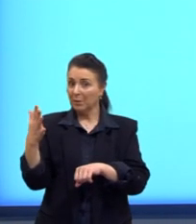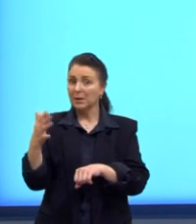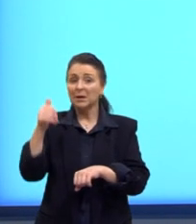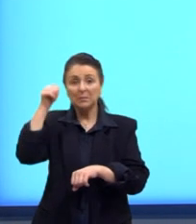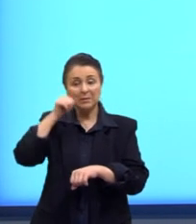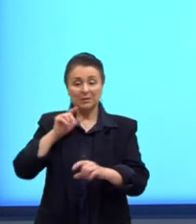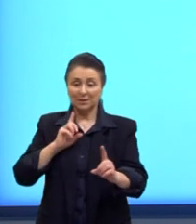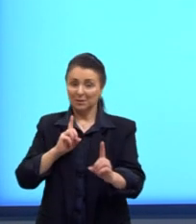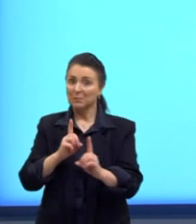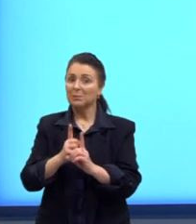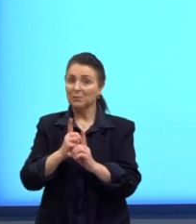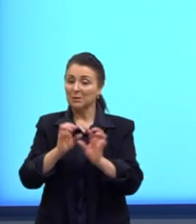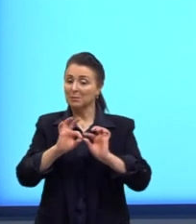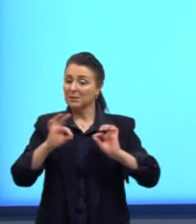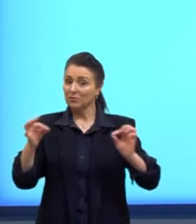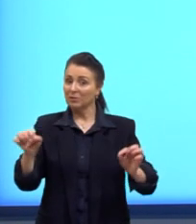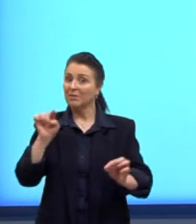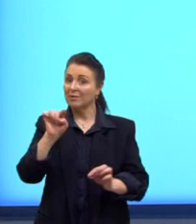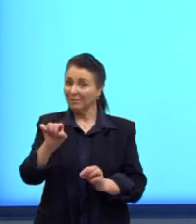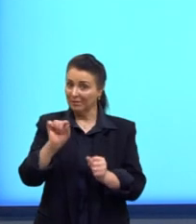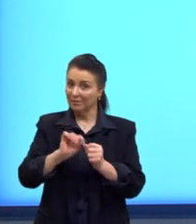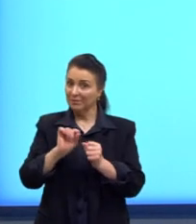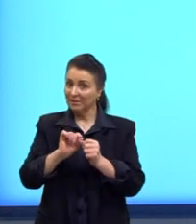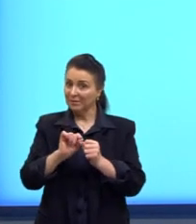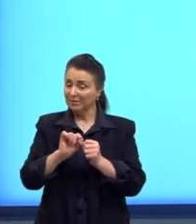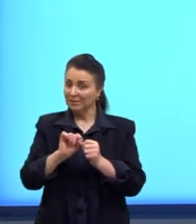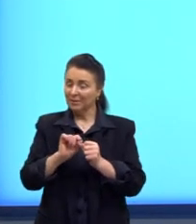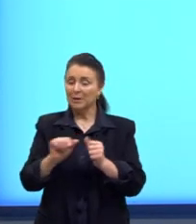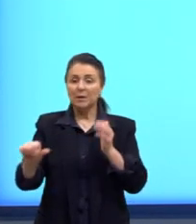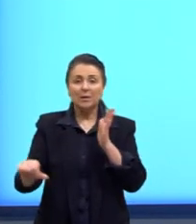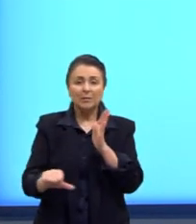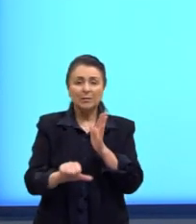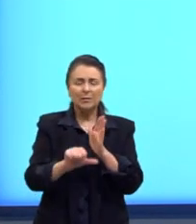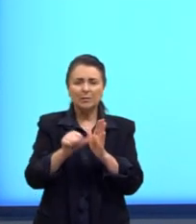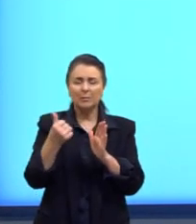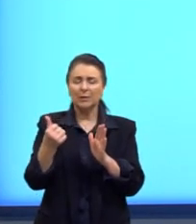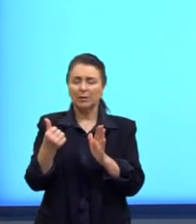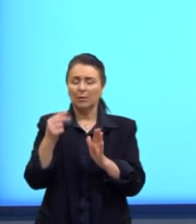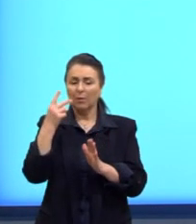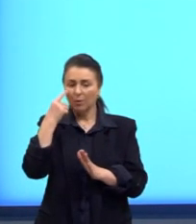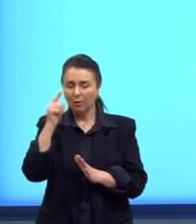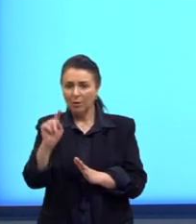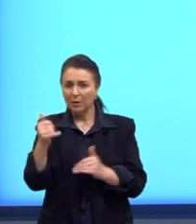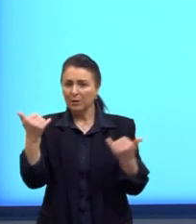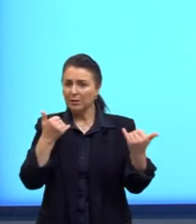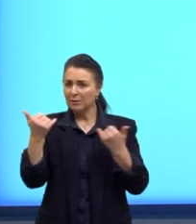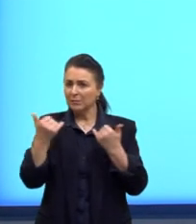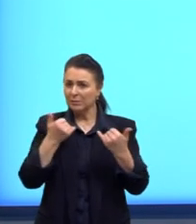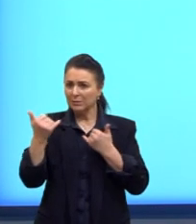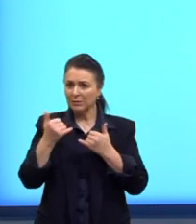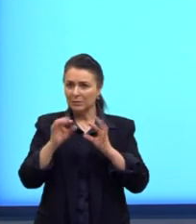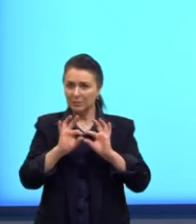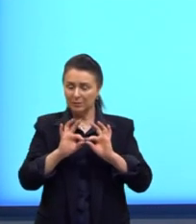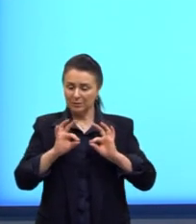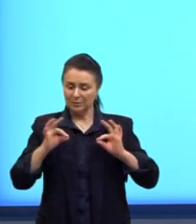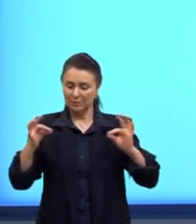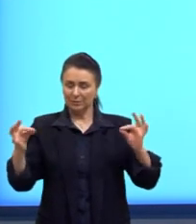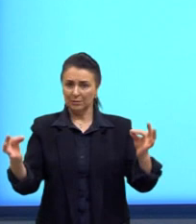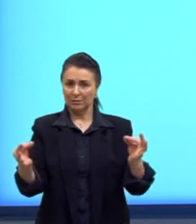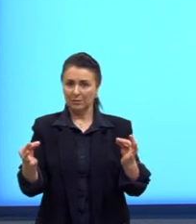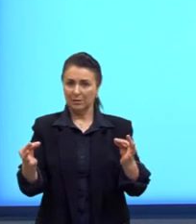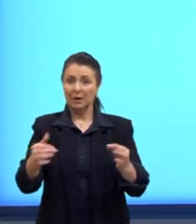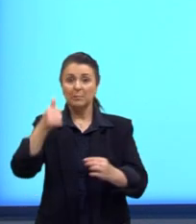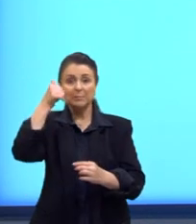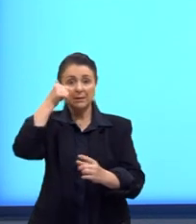Mafalda encontrou no globo. Primeiro, gente, vamos observar as informações que nós temos aqui das medidas, né? A que a